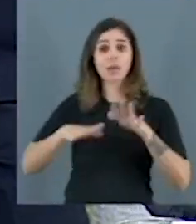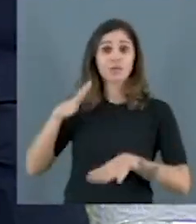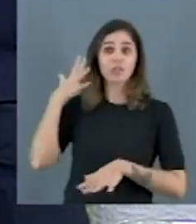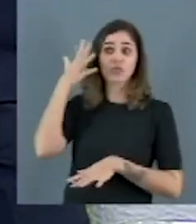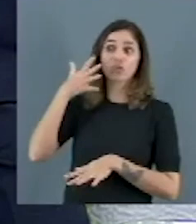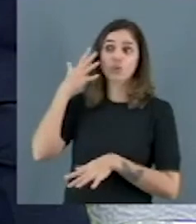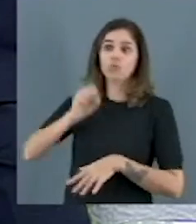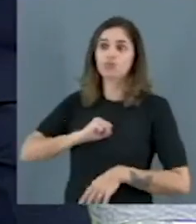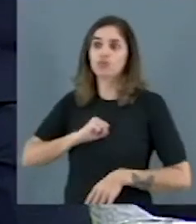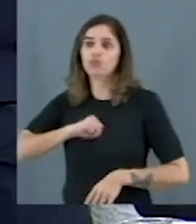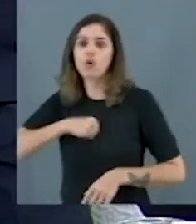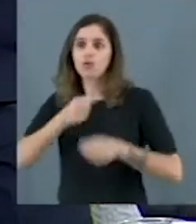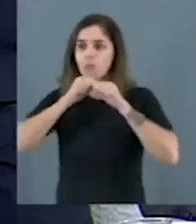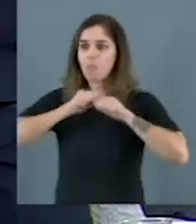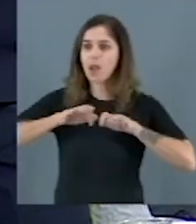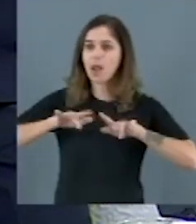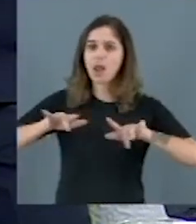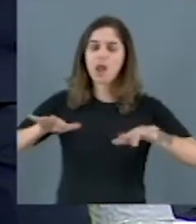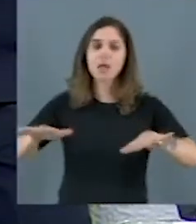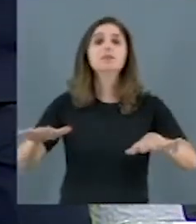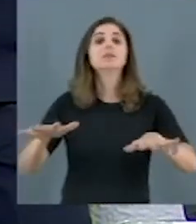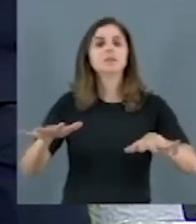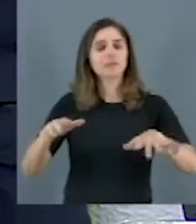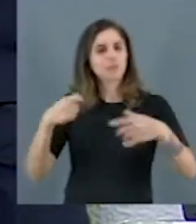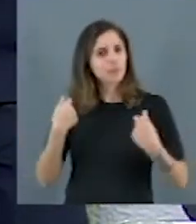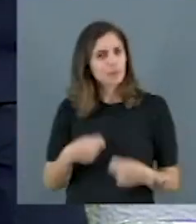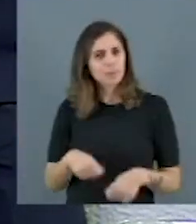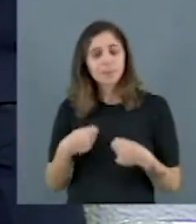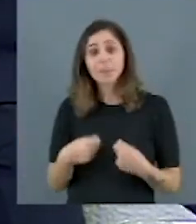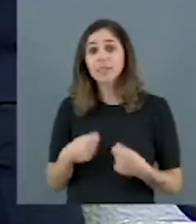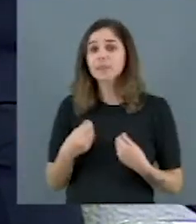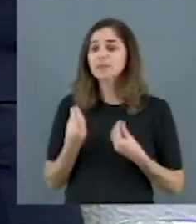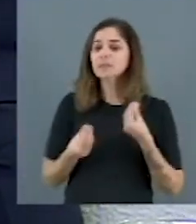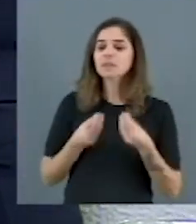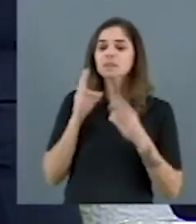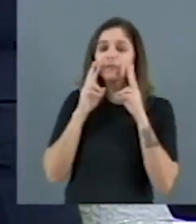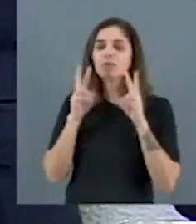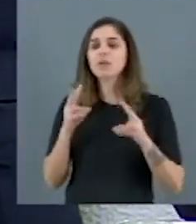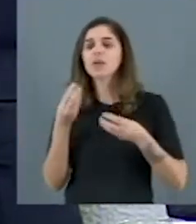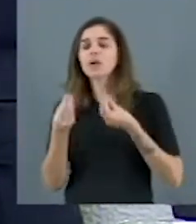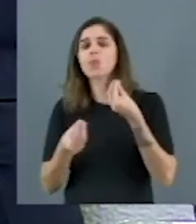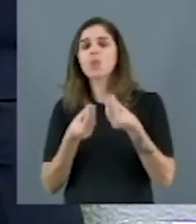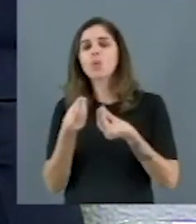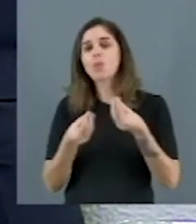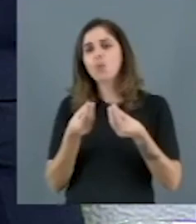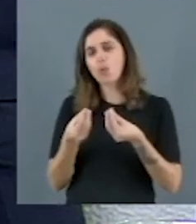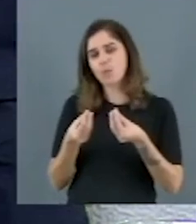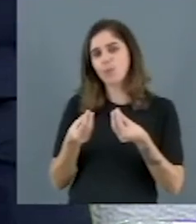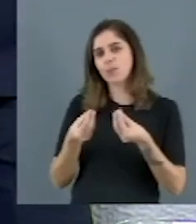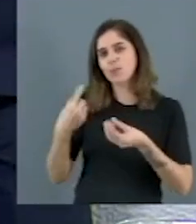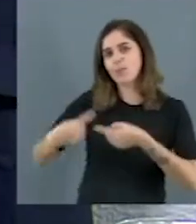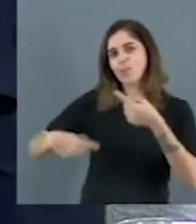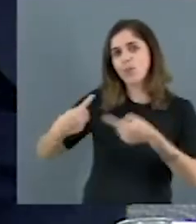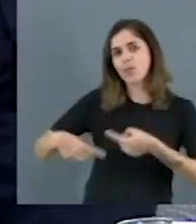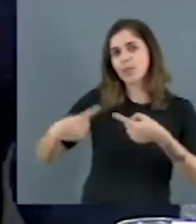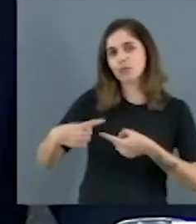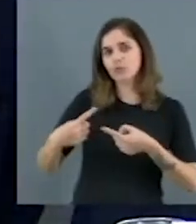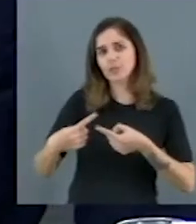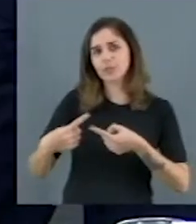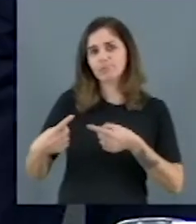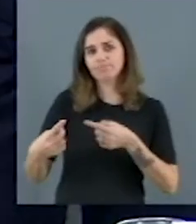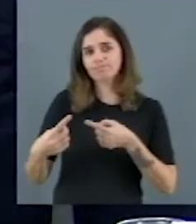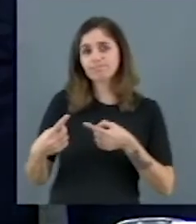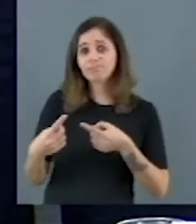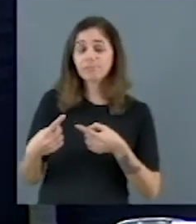nós. Precisamos enfrentar os modos como o punitivismo se faz com uma política entre nós. E nós